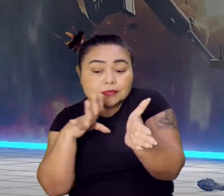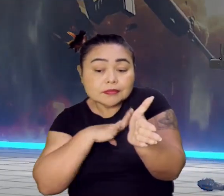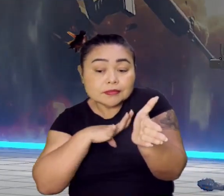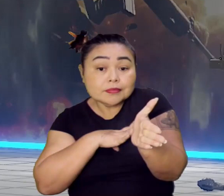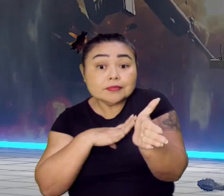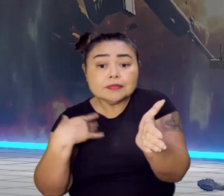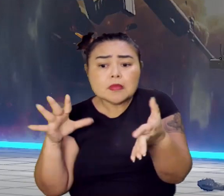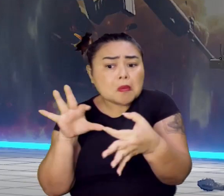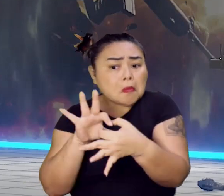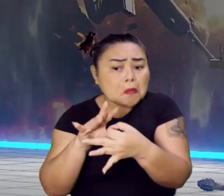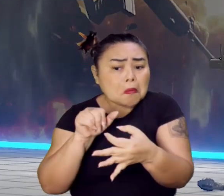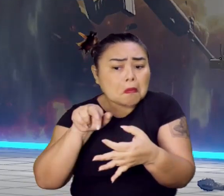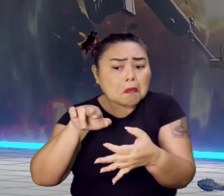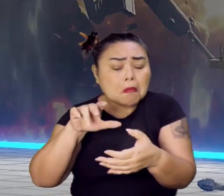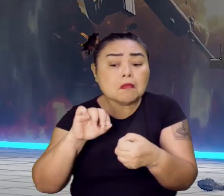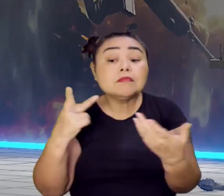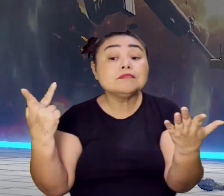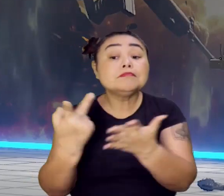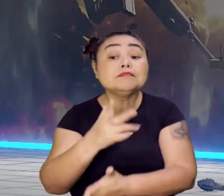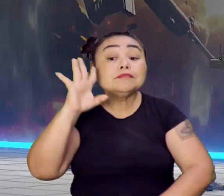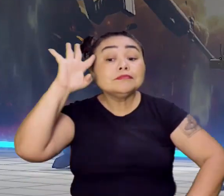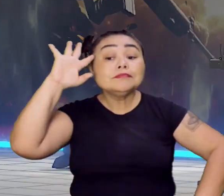E aí, com União Ibérica, o que acontece isso?